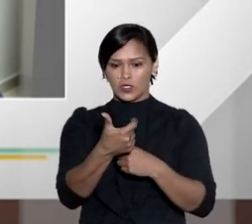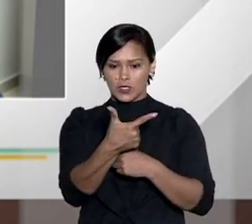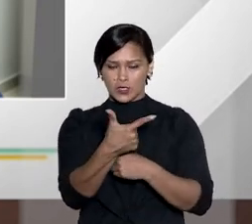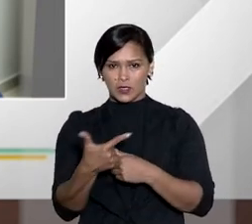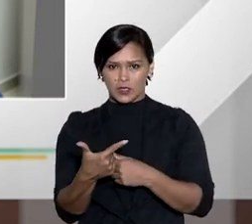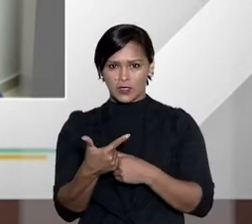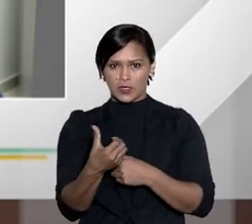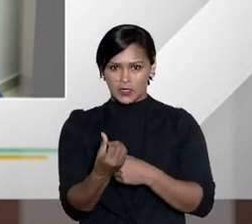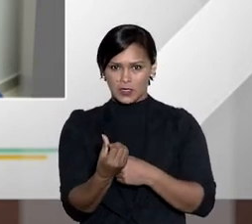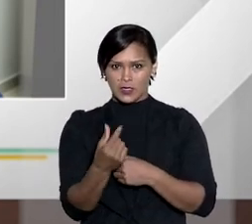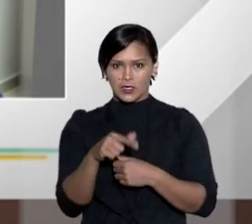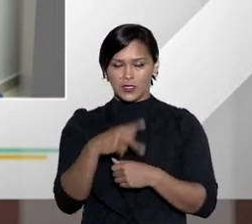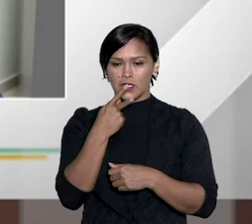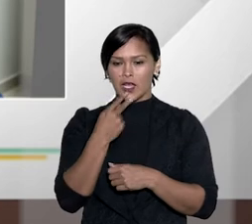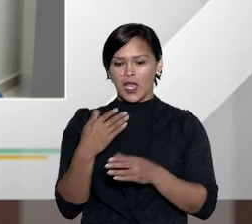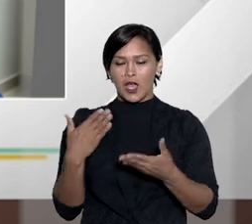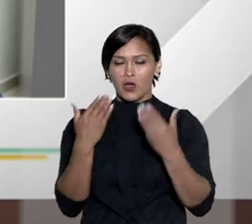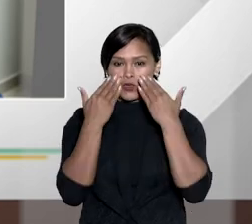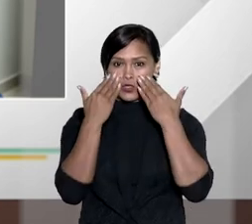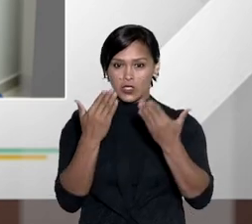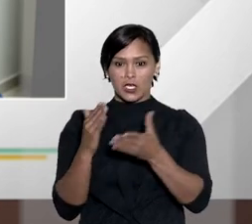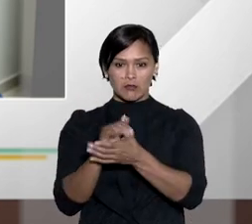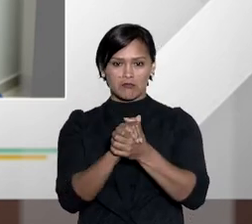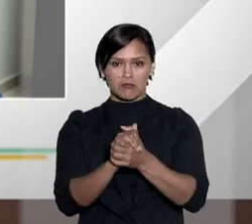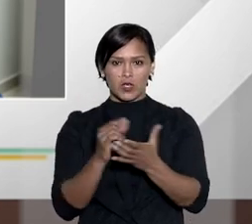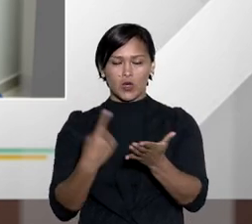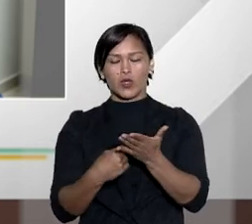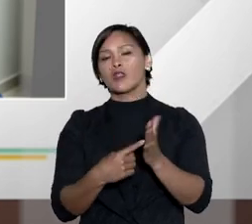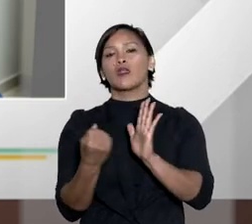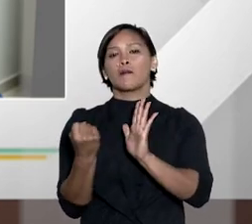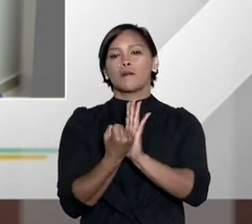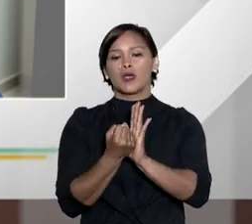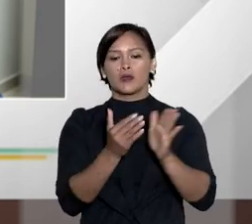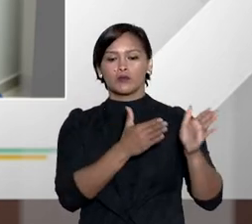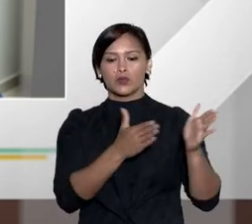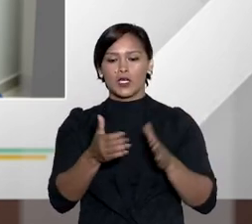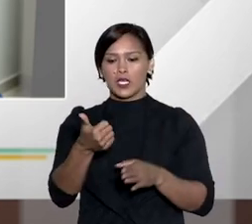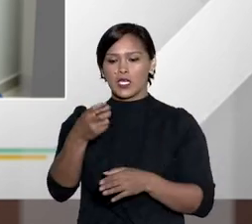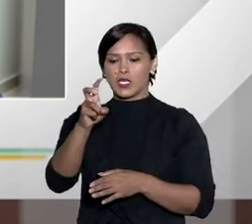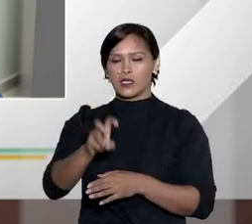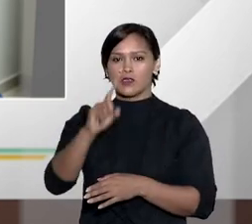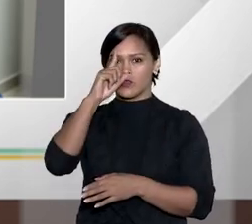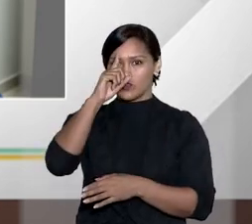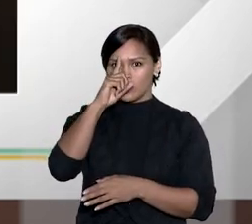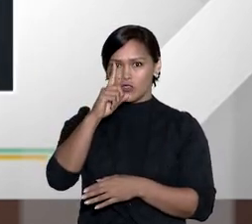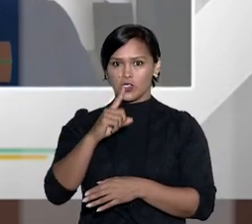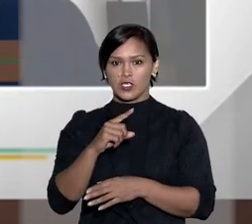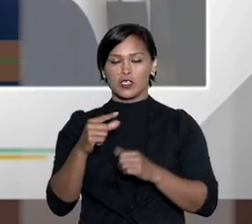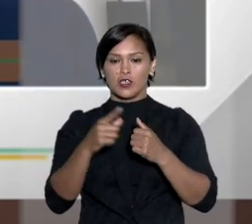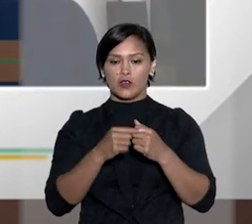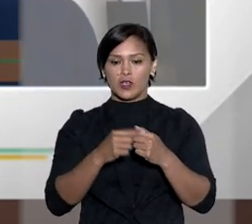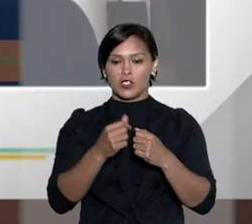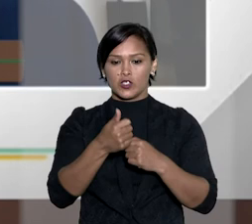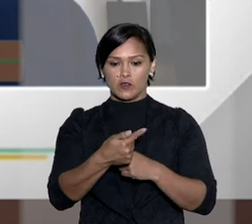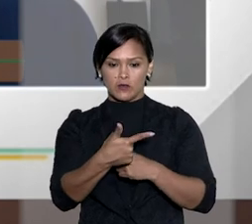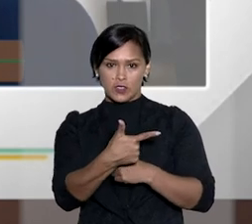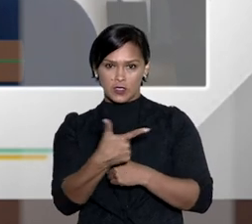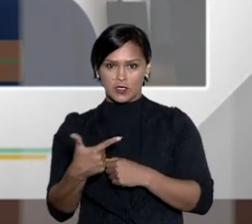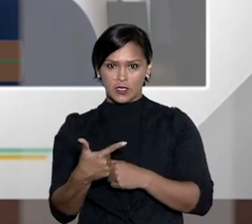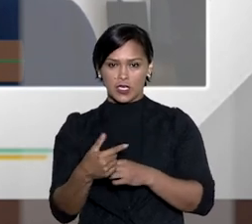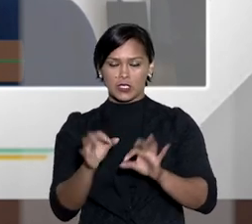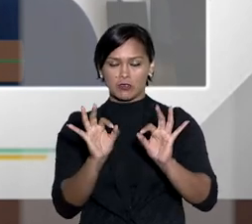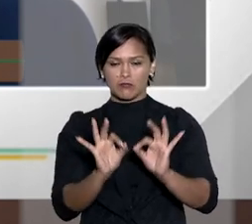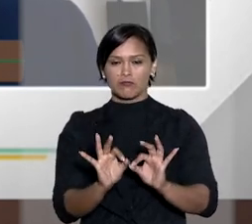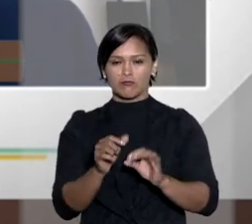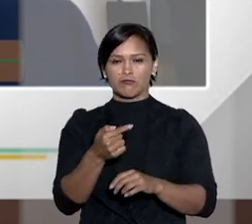bom o artigo 16 ele diz que a audiência de conciliação será marcada no prazo de 15